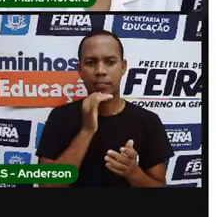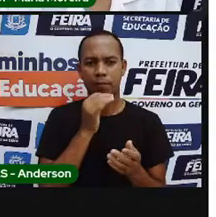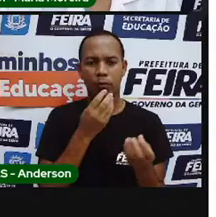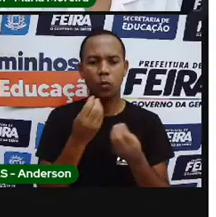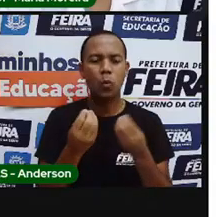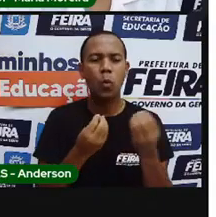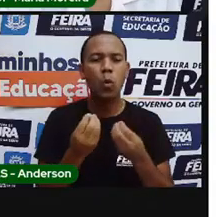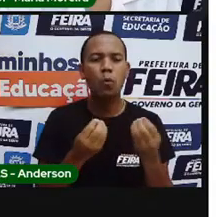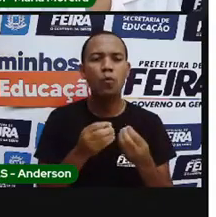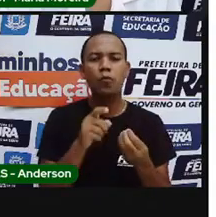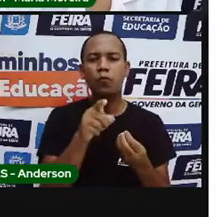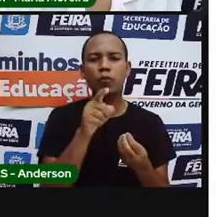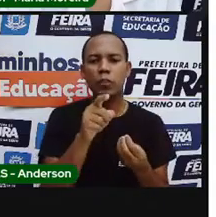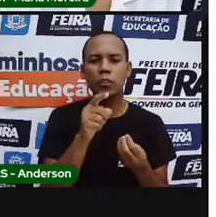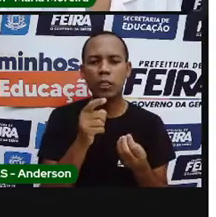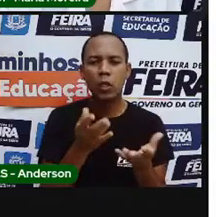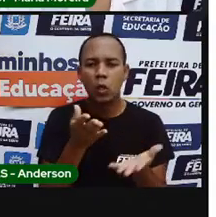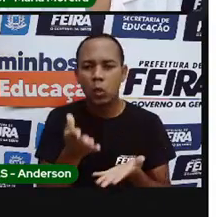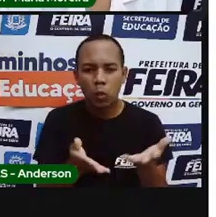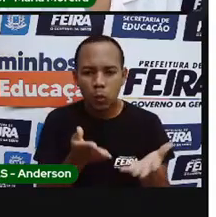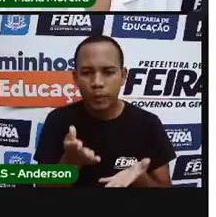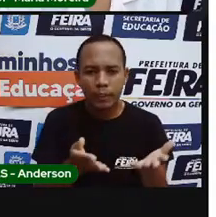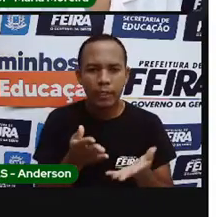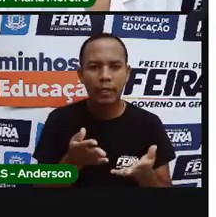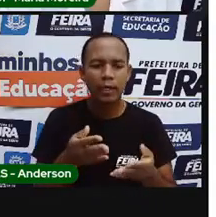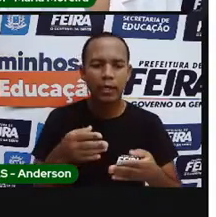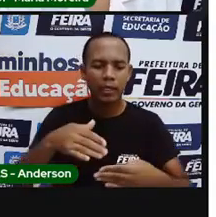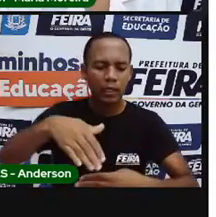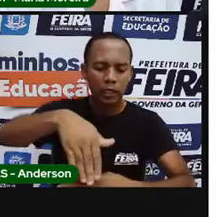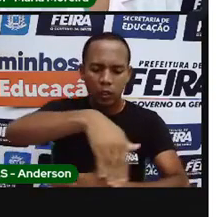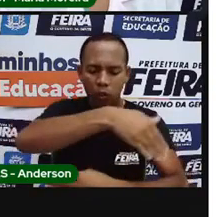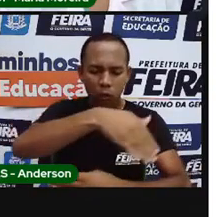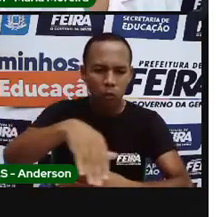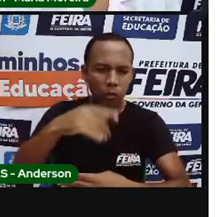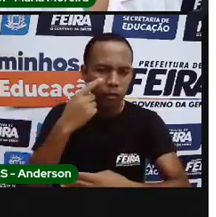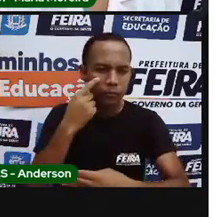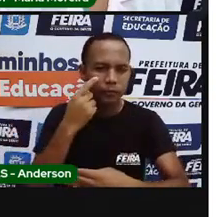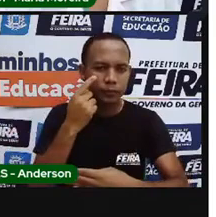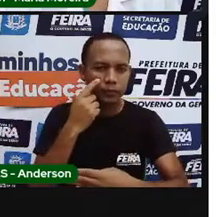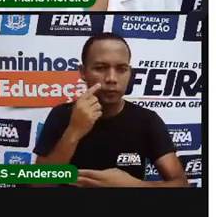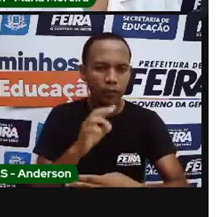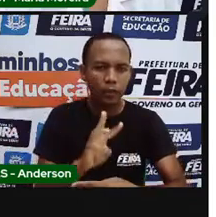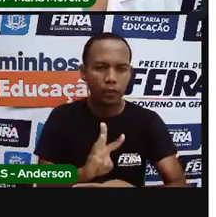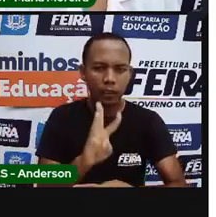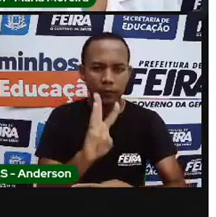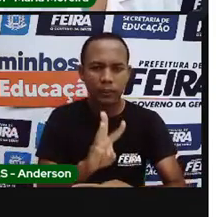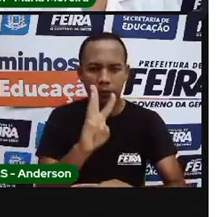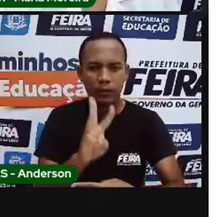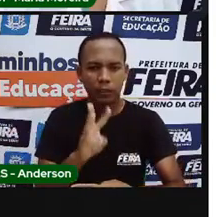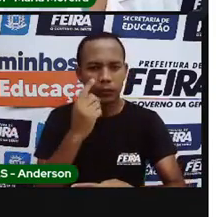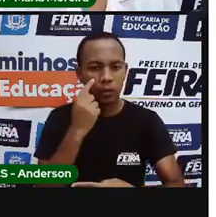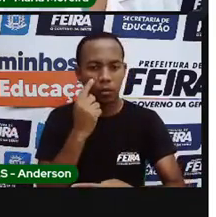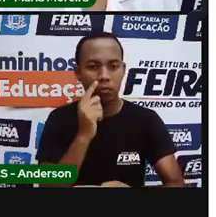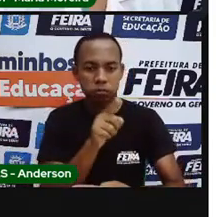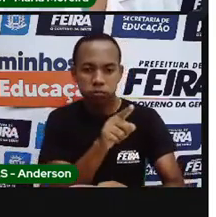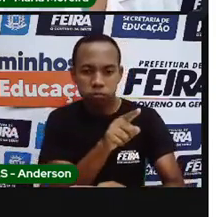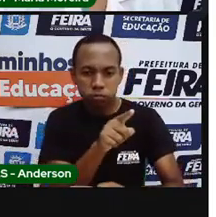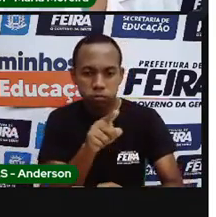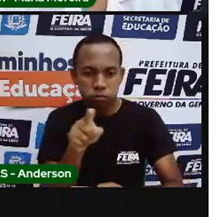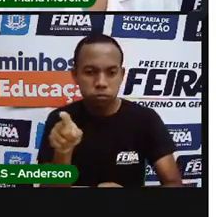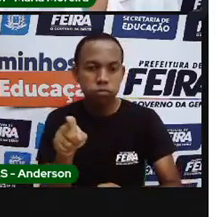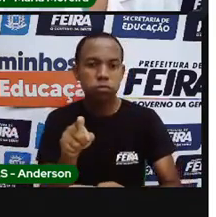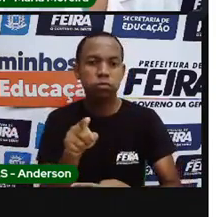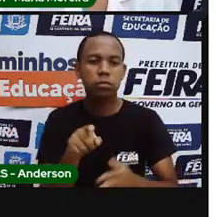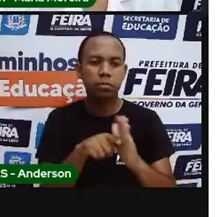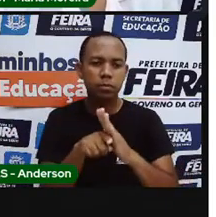com o espaço público, assista as videoaulas, né? Acessando os links dos vídeos abaixo. ground aqui a rua também é nossa, não joga lixo no